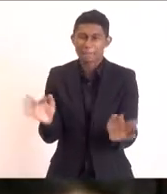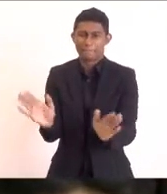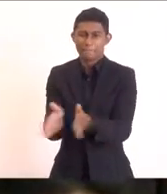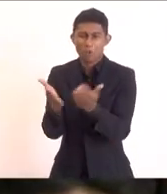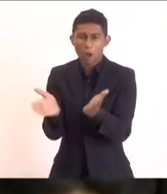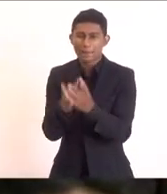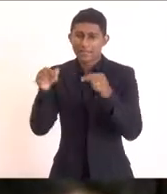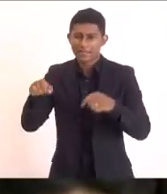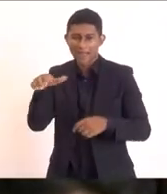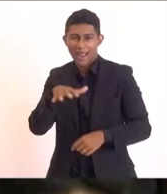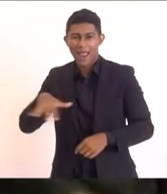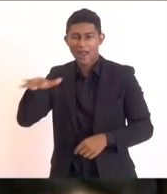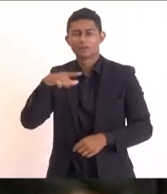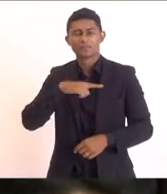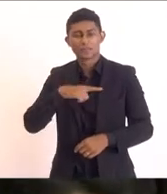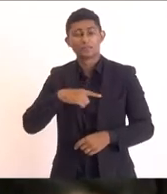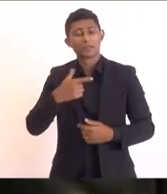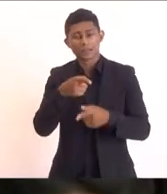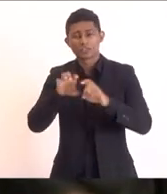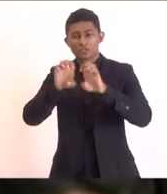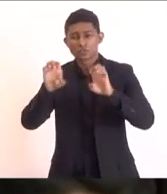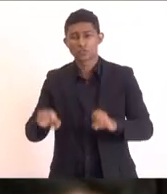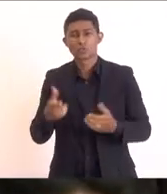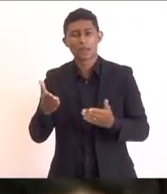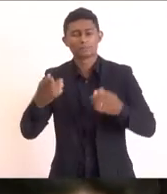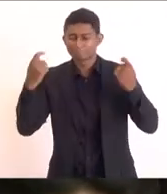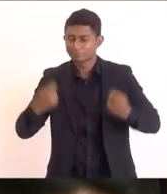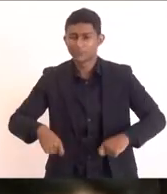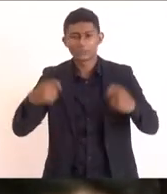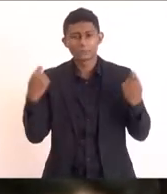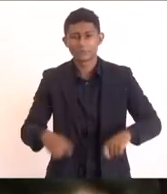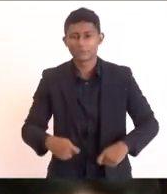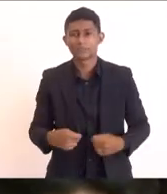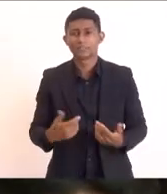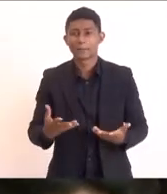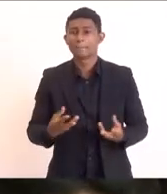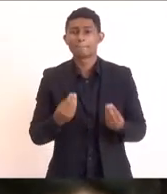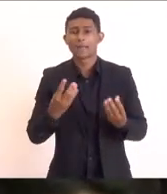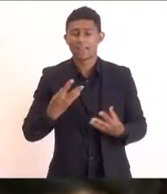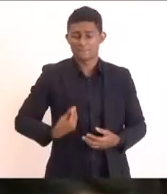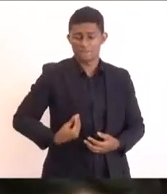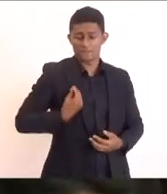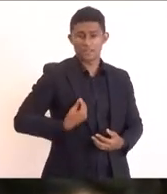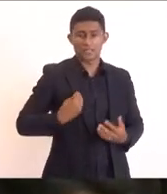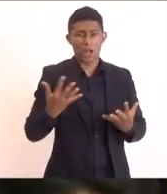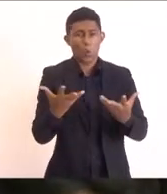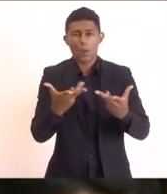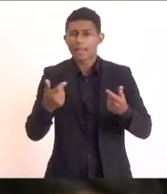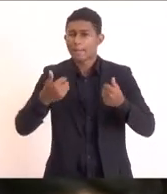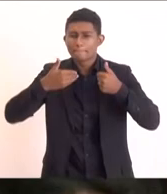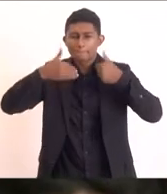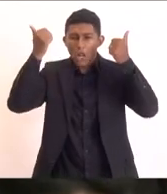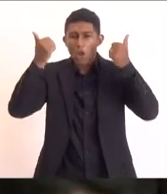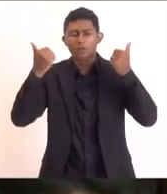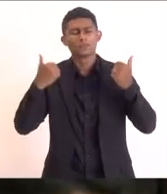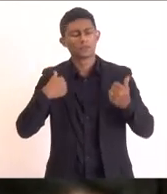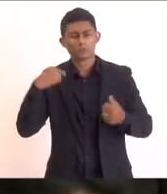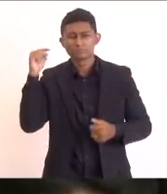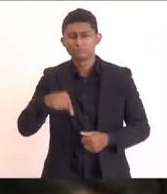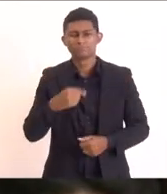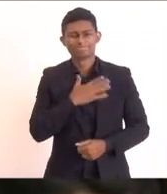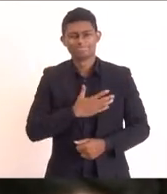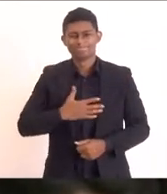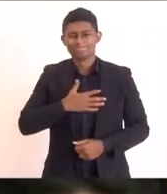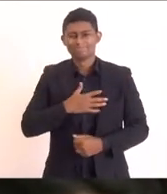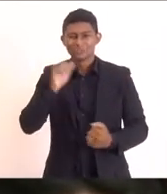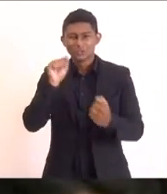região a infraestrutura é fundamental para uma melhoria de qualidade de vida de todos então é grande prazer uma grande